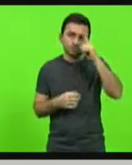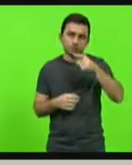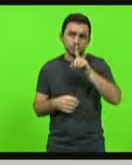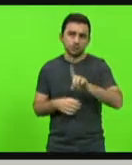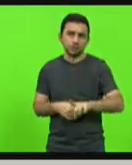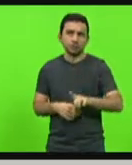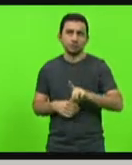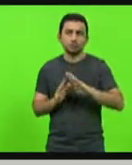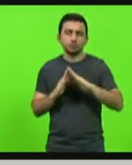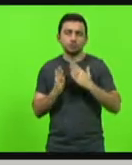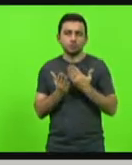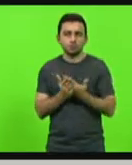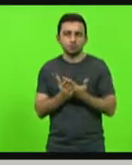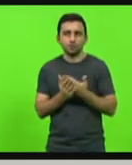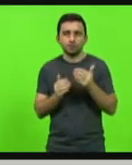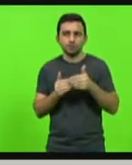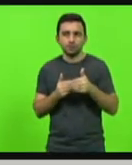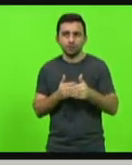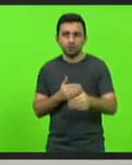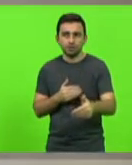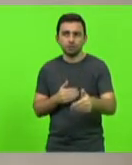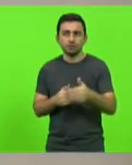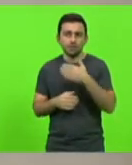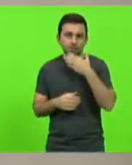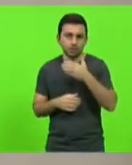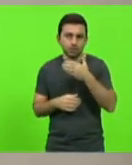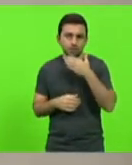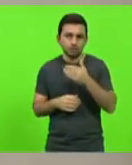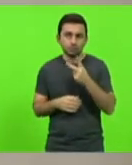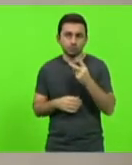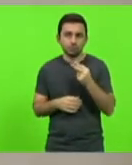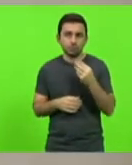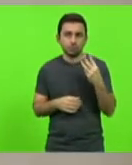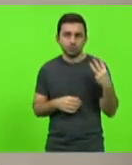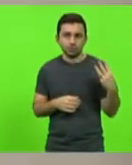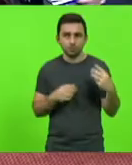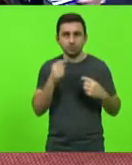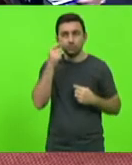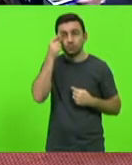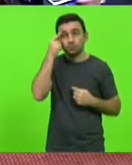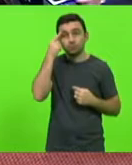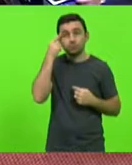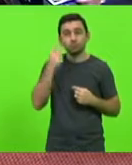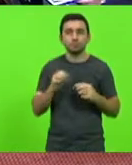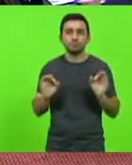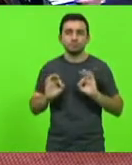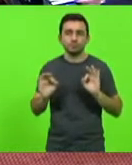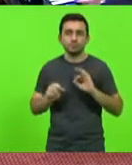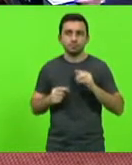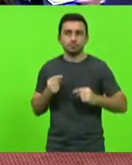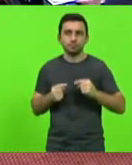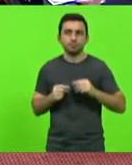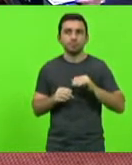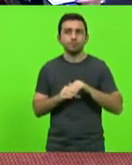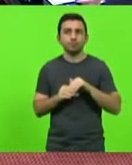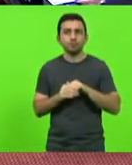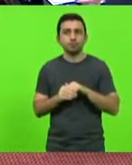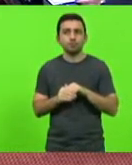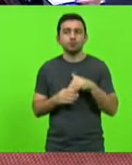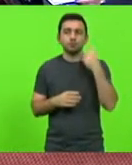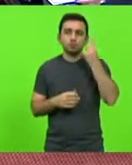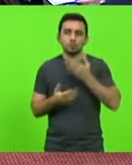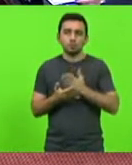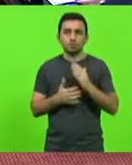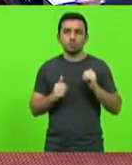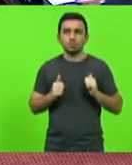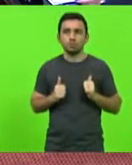que estão previstos para terminar em dezembro de 2023. Em discussão. Não havendo quem queira discutir, em votação. Deputados que aprovam,